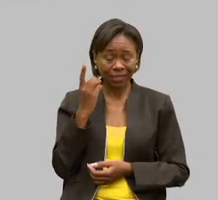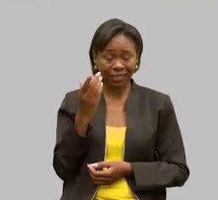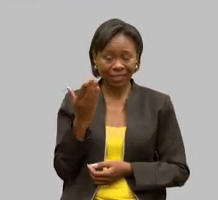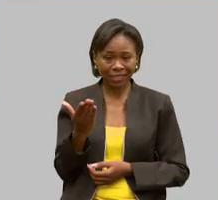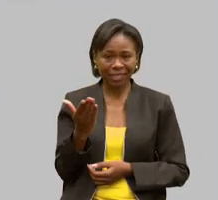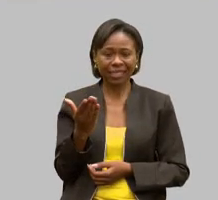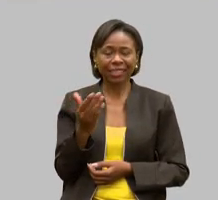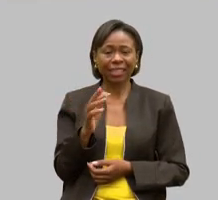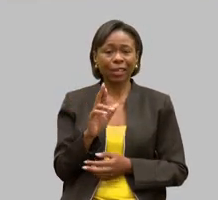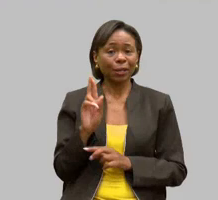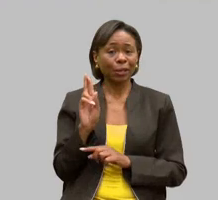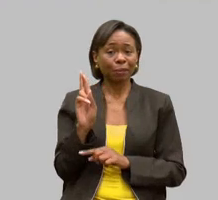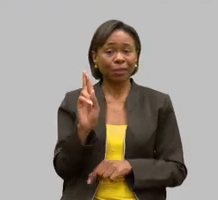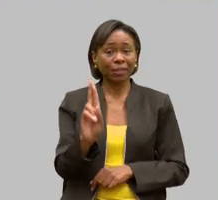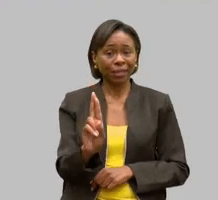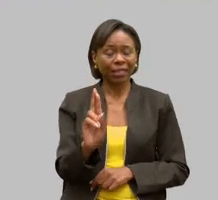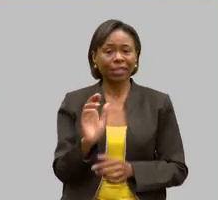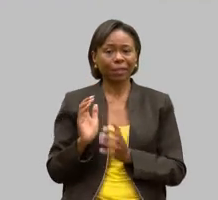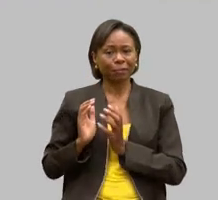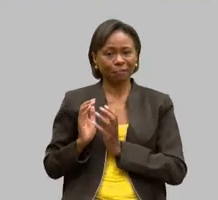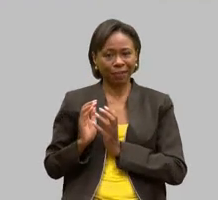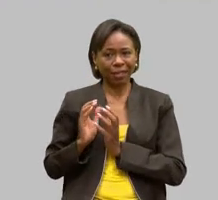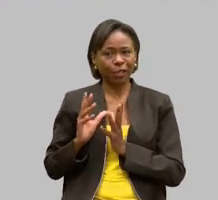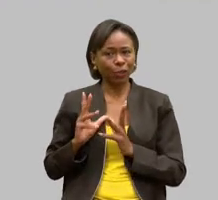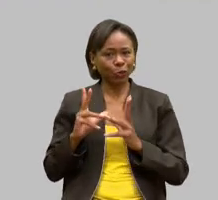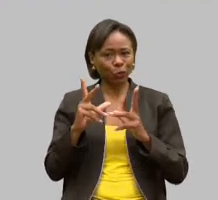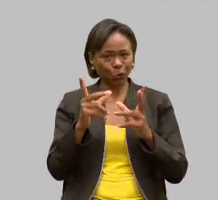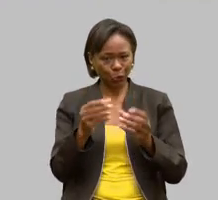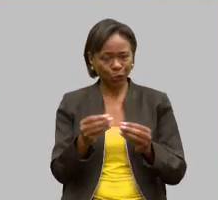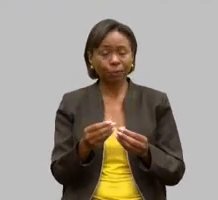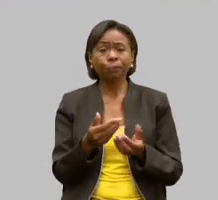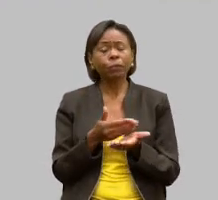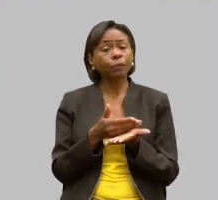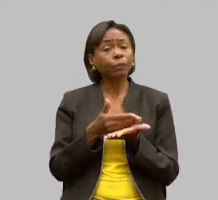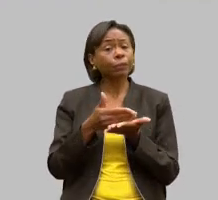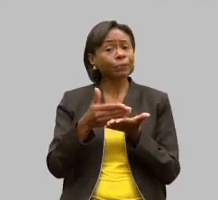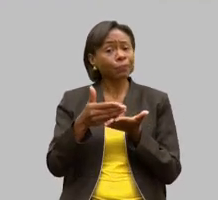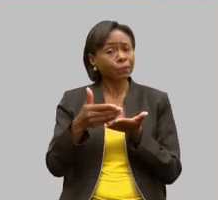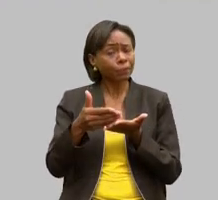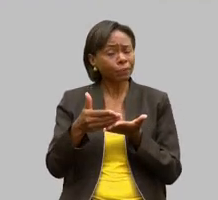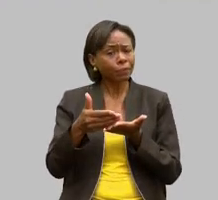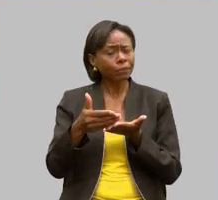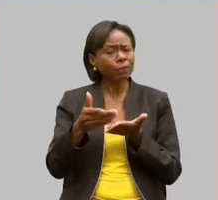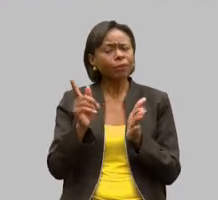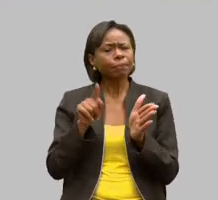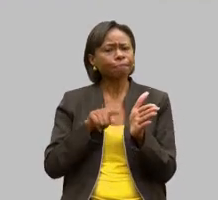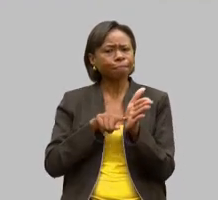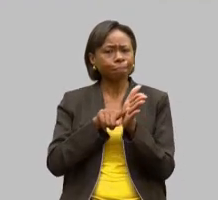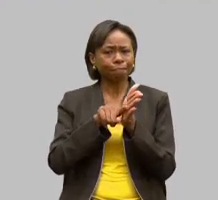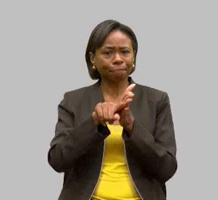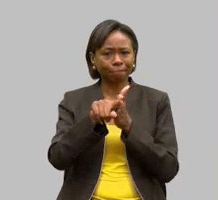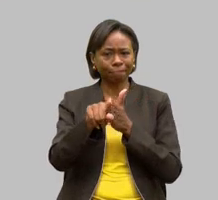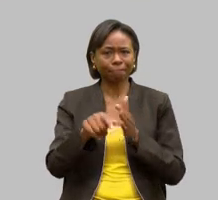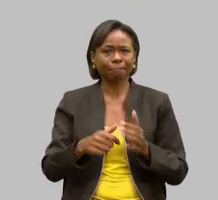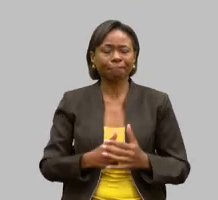presentes que nos acompanham hoje. Eu quero começar a minha fala com uma pergunta. Muito obrigada.